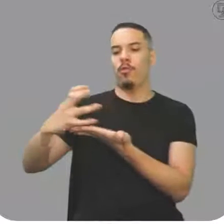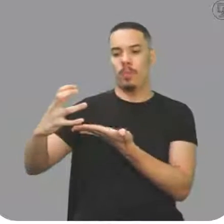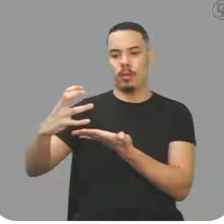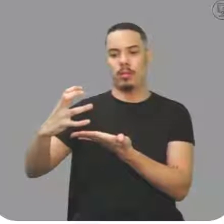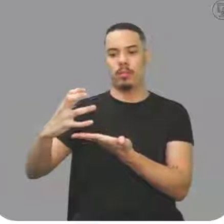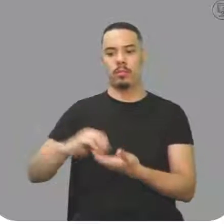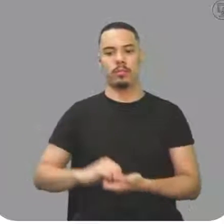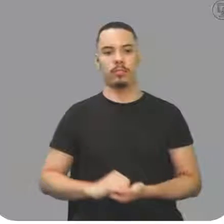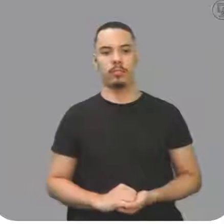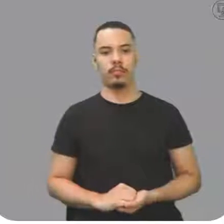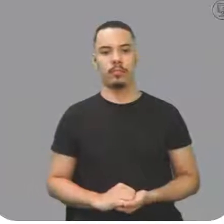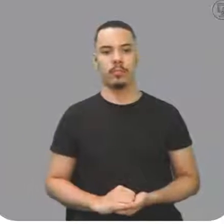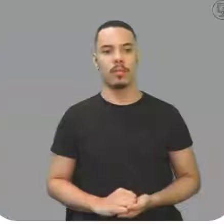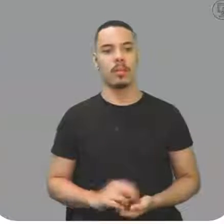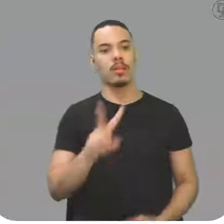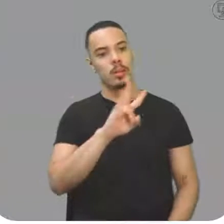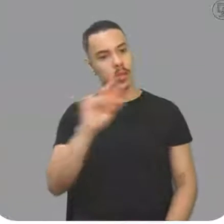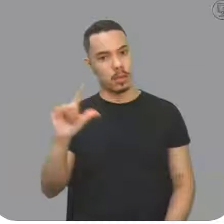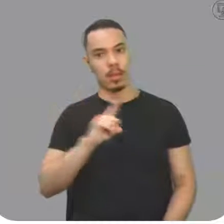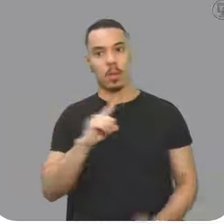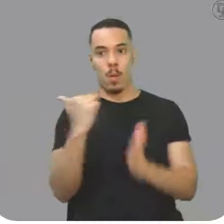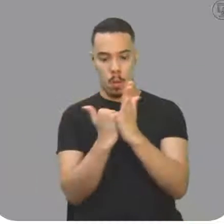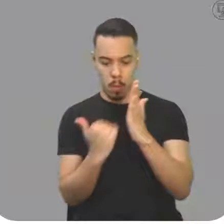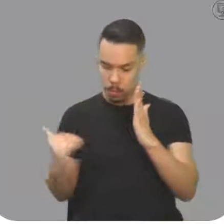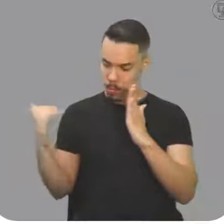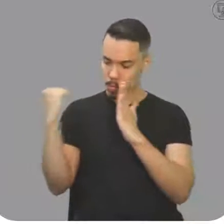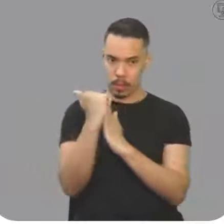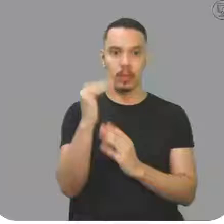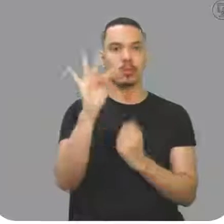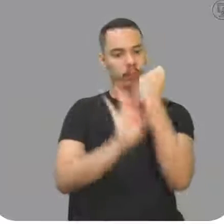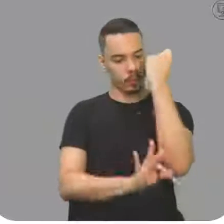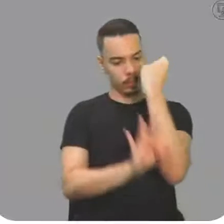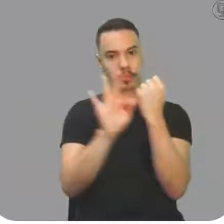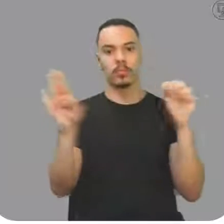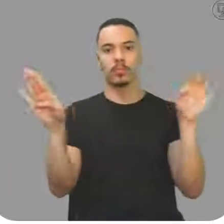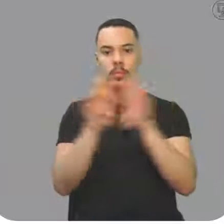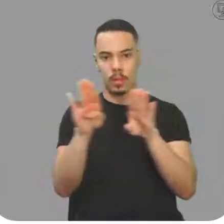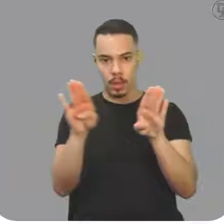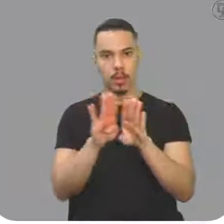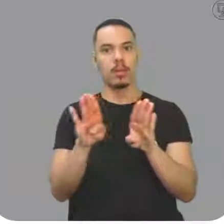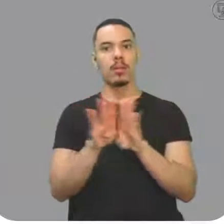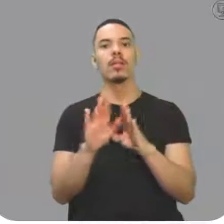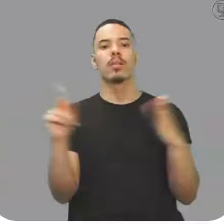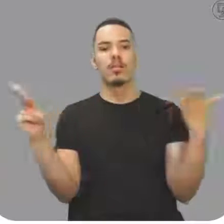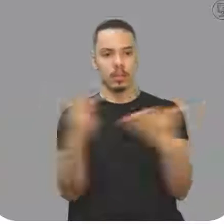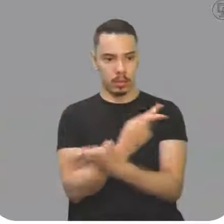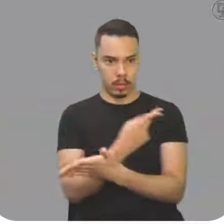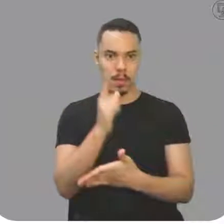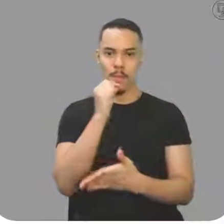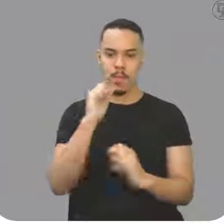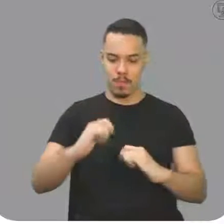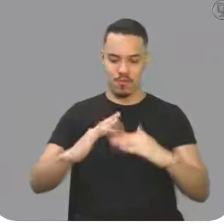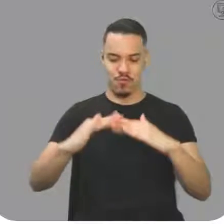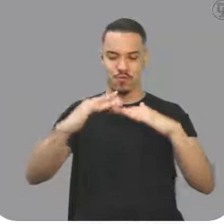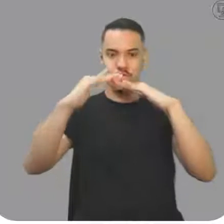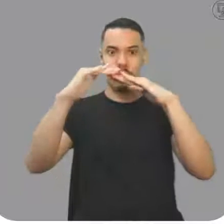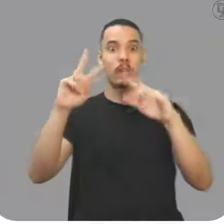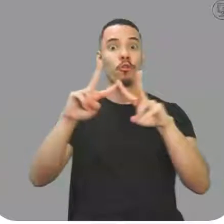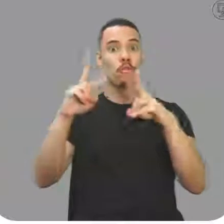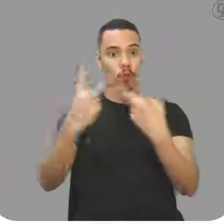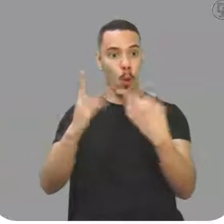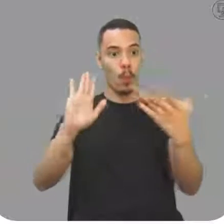vai ter um aumento de temperatura, ele dilata e aumenta também, para um volume